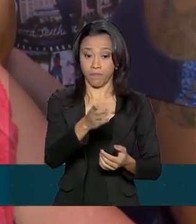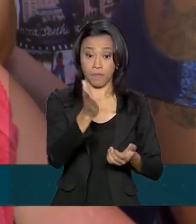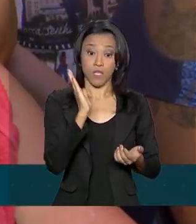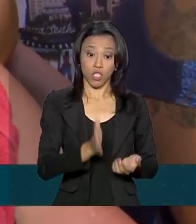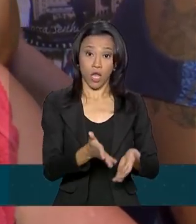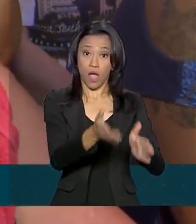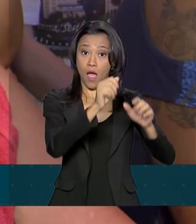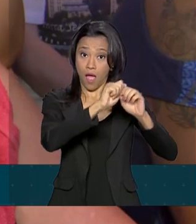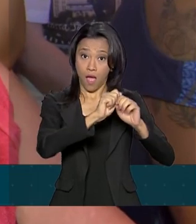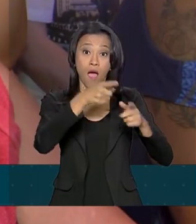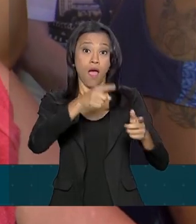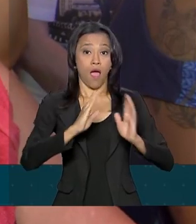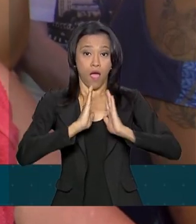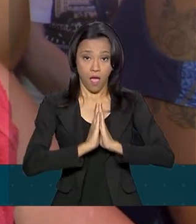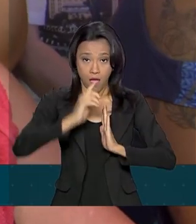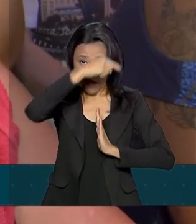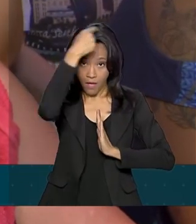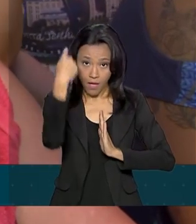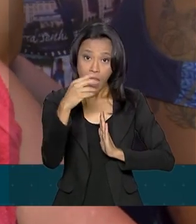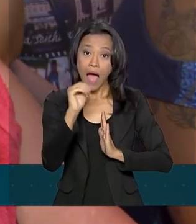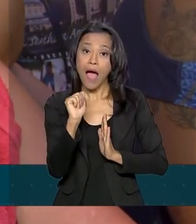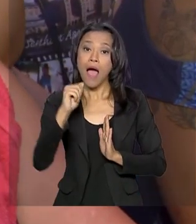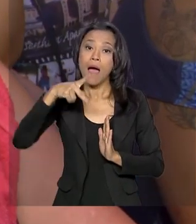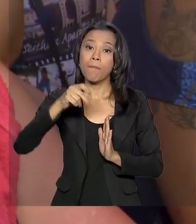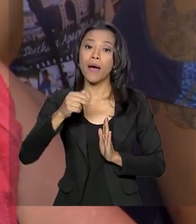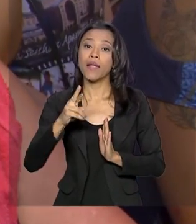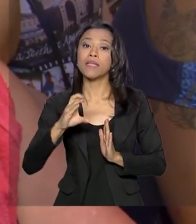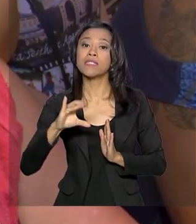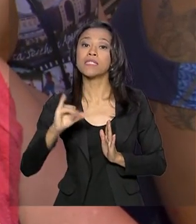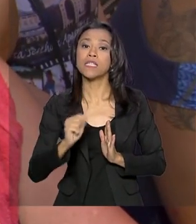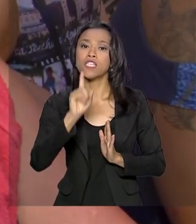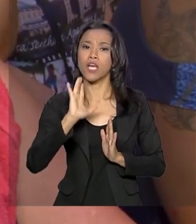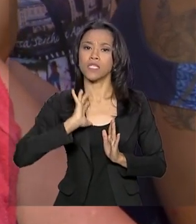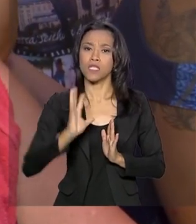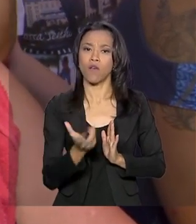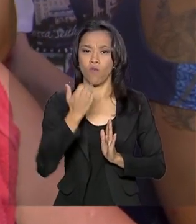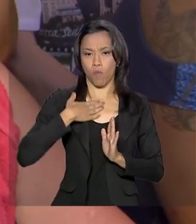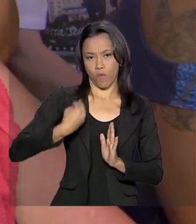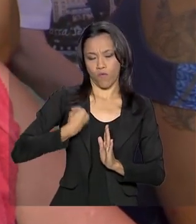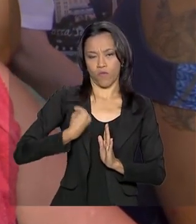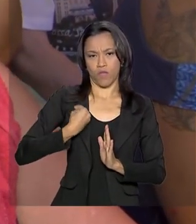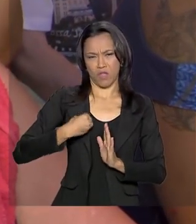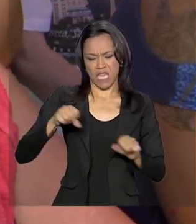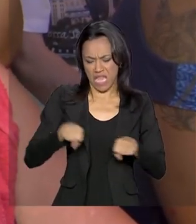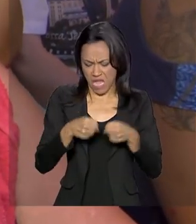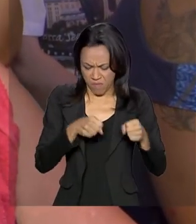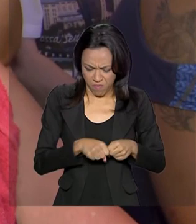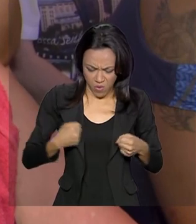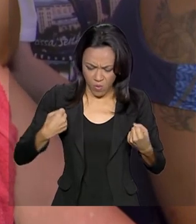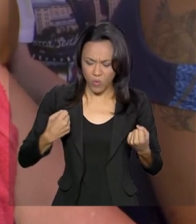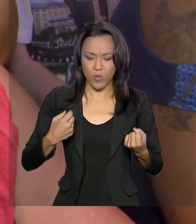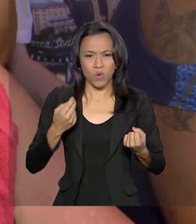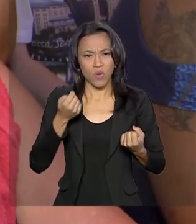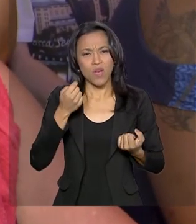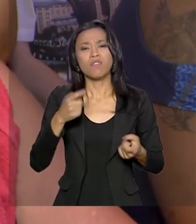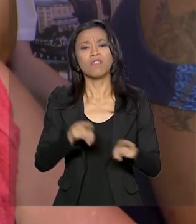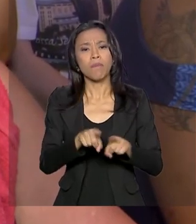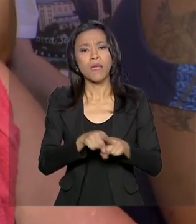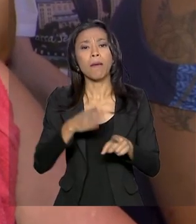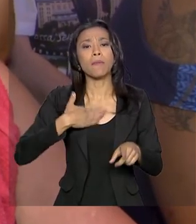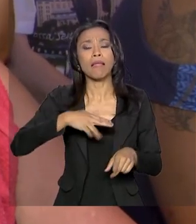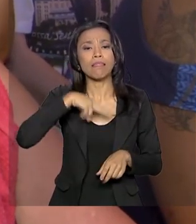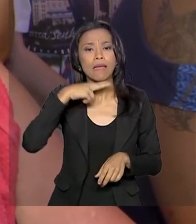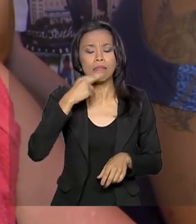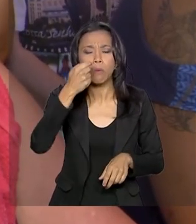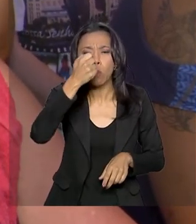o meu filho de um acidente, que ele quebrou todo. Eu já ia perdendo a minha neta